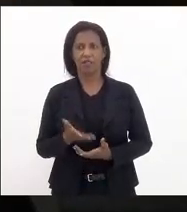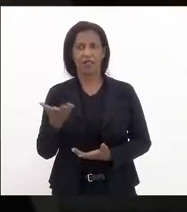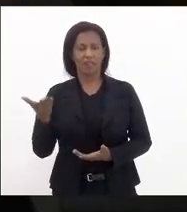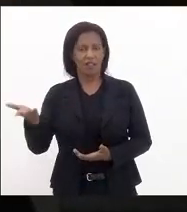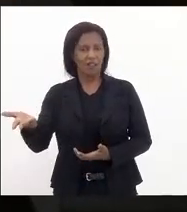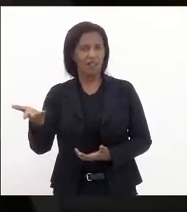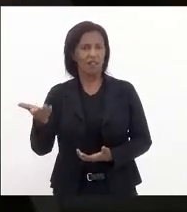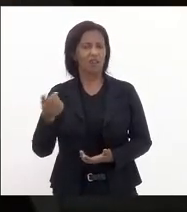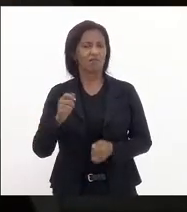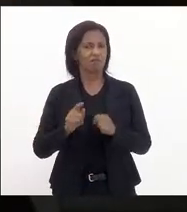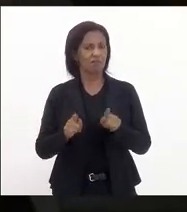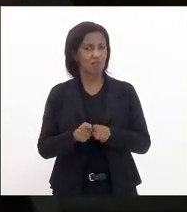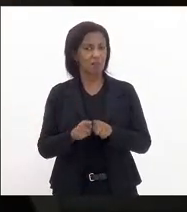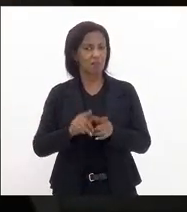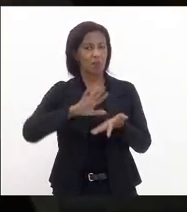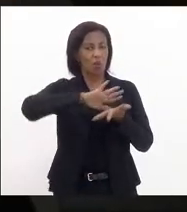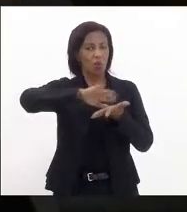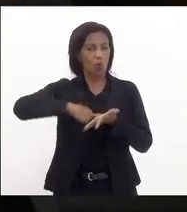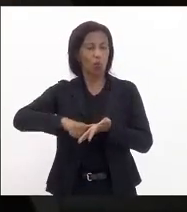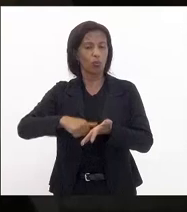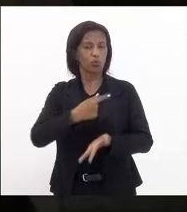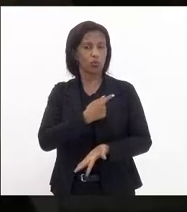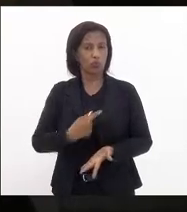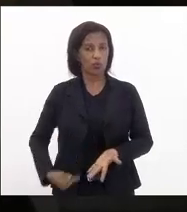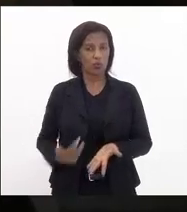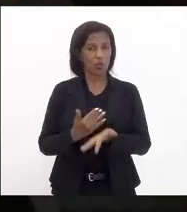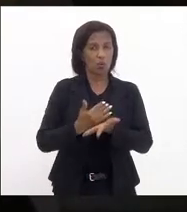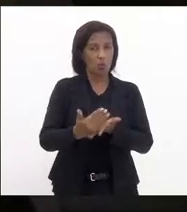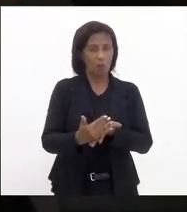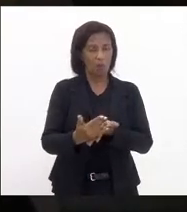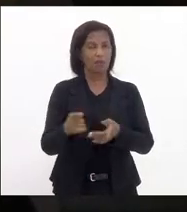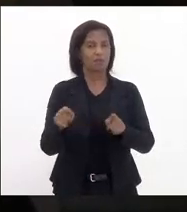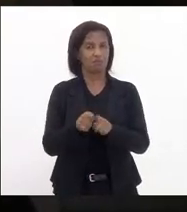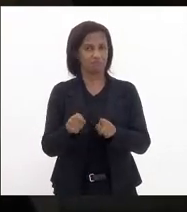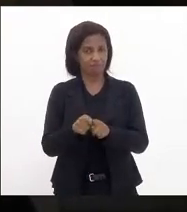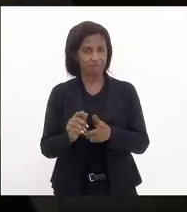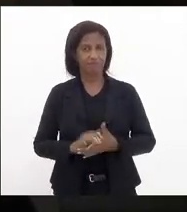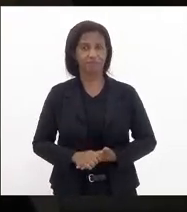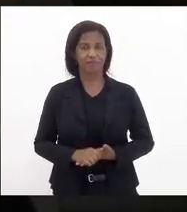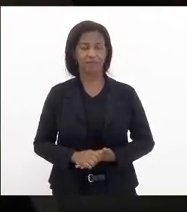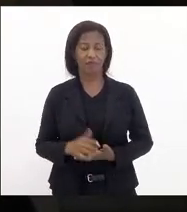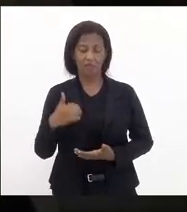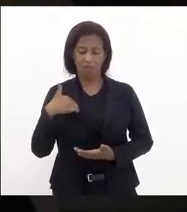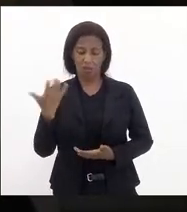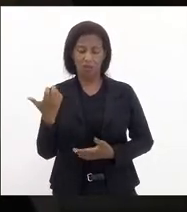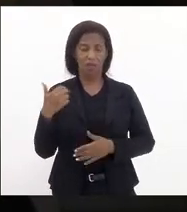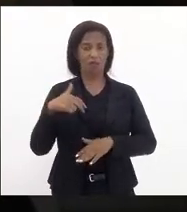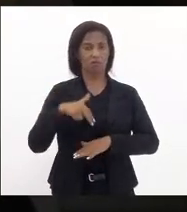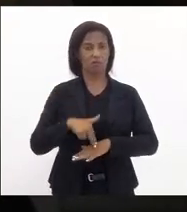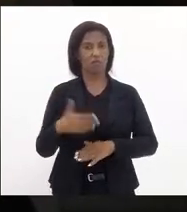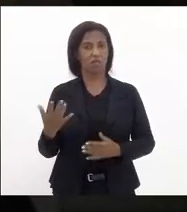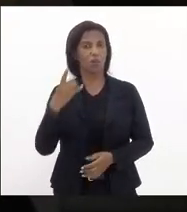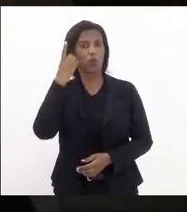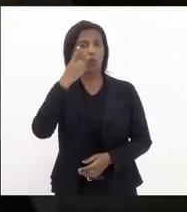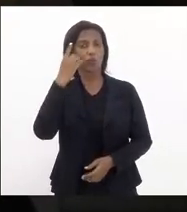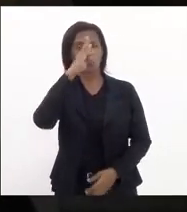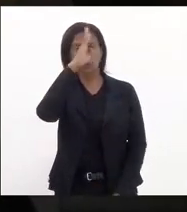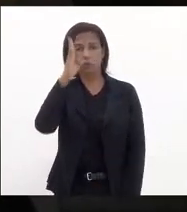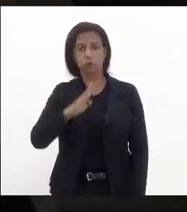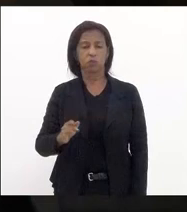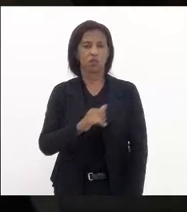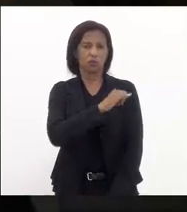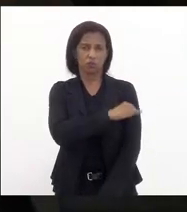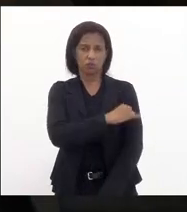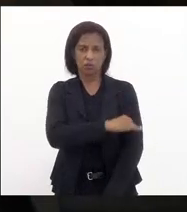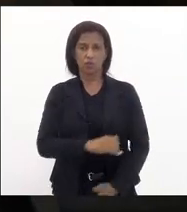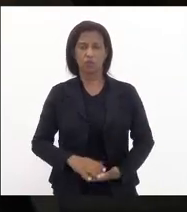lamentavelmente a corrupção do seu governo começa a campear por isso eu quero aqui como deputado do Brasil do Rio de